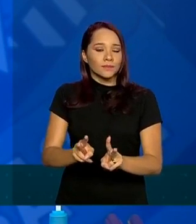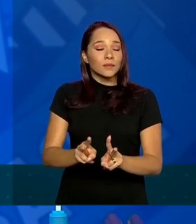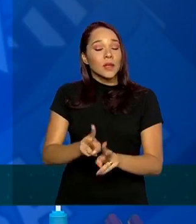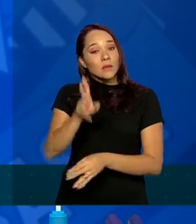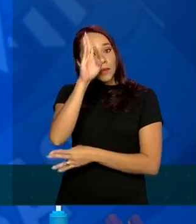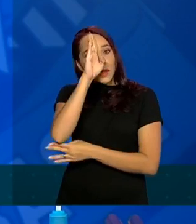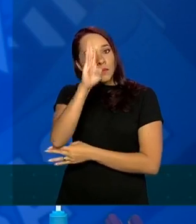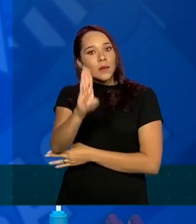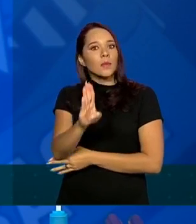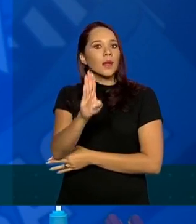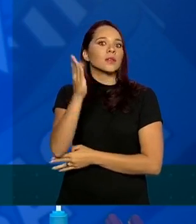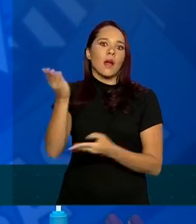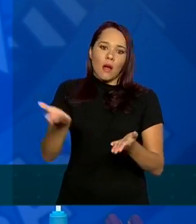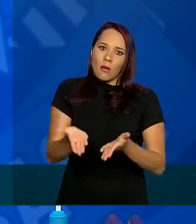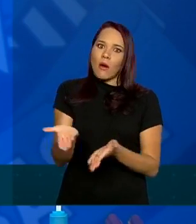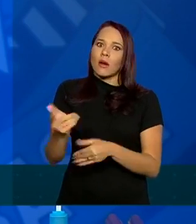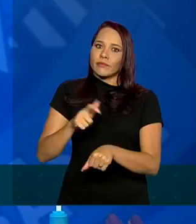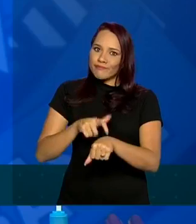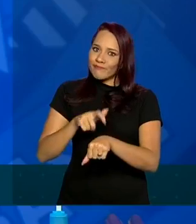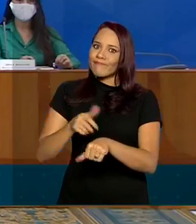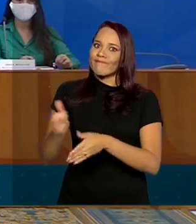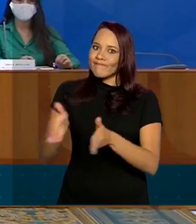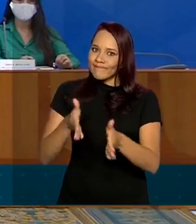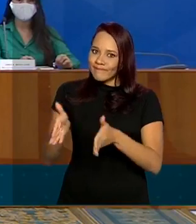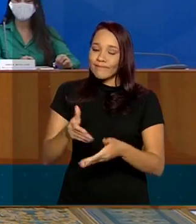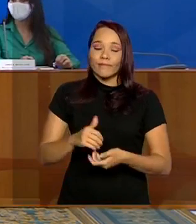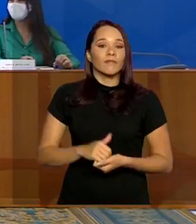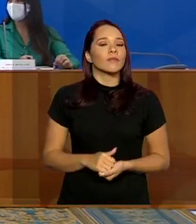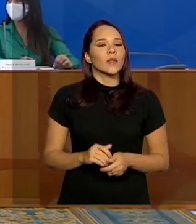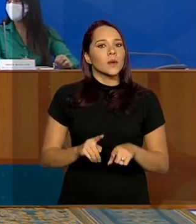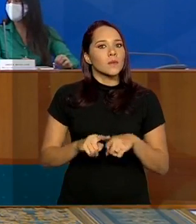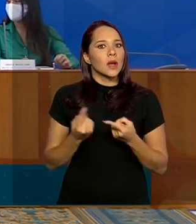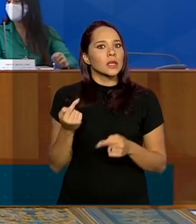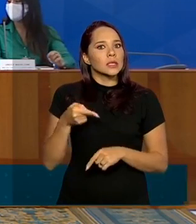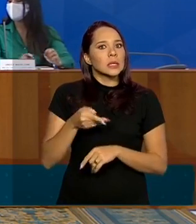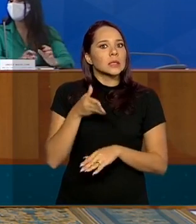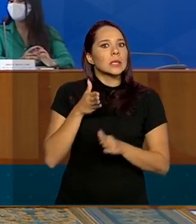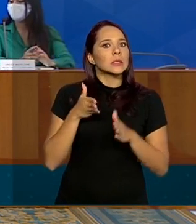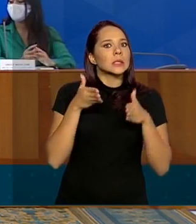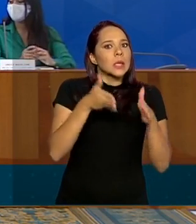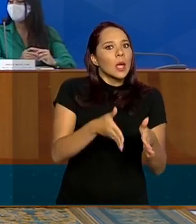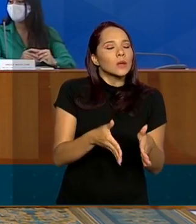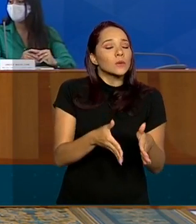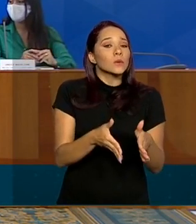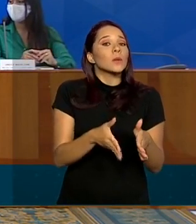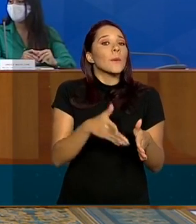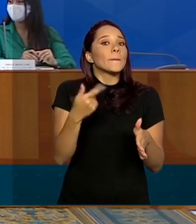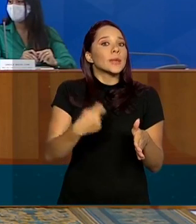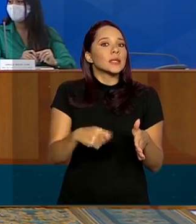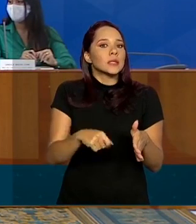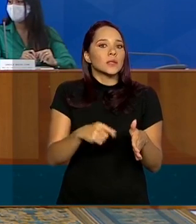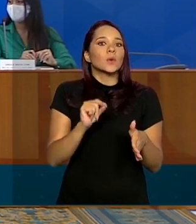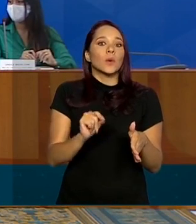principalmente nesse momento. Mas o acesso, ele precisa ser